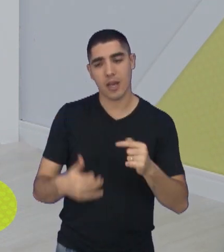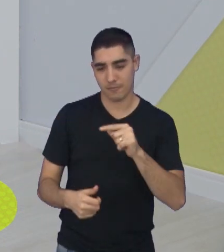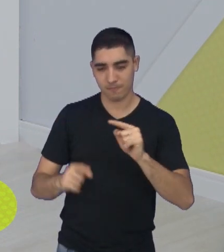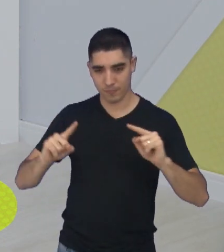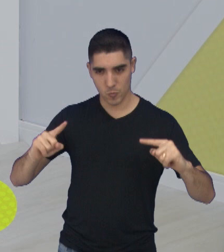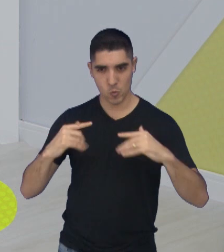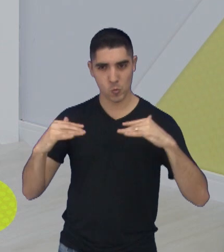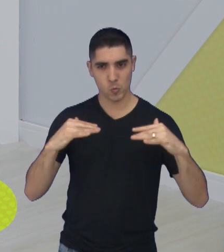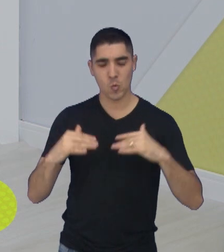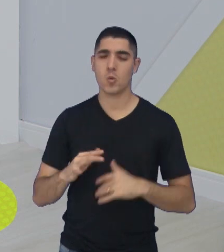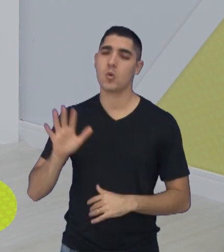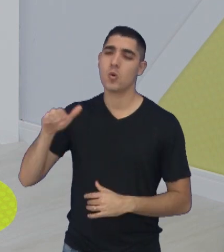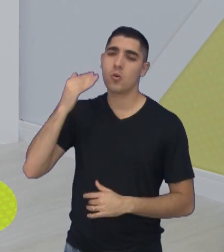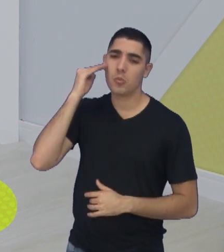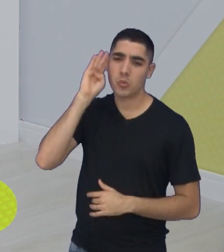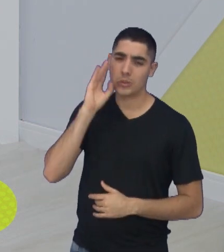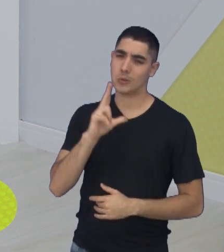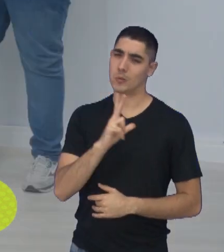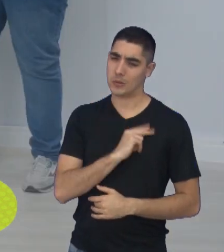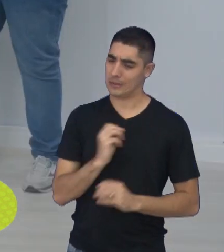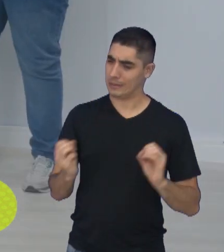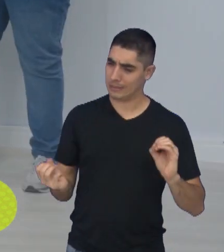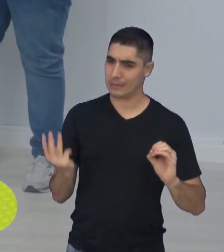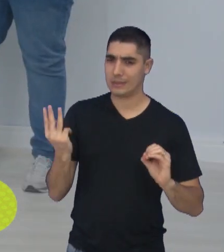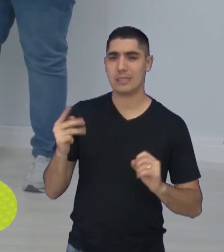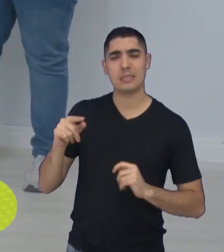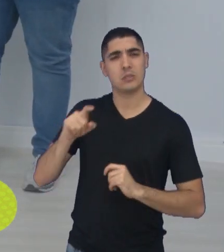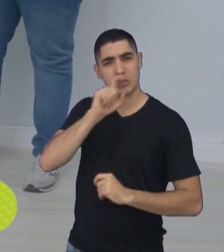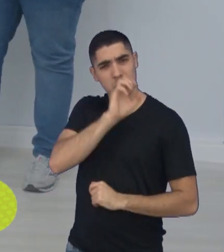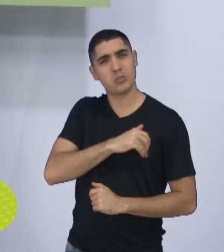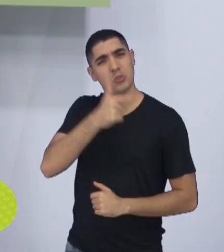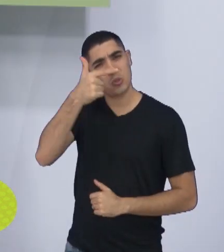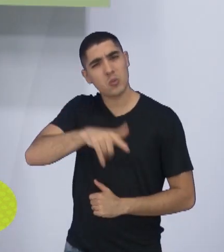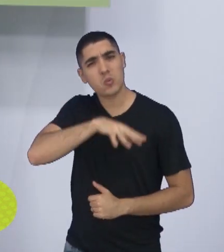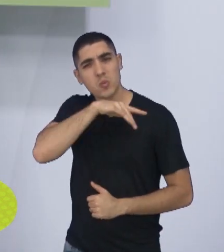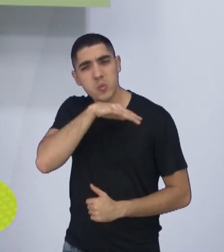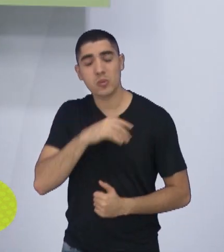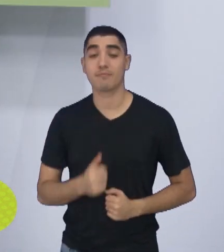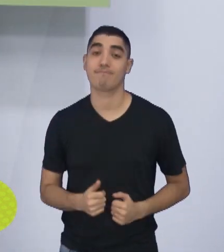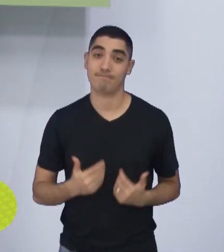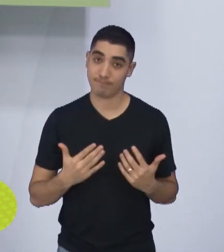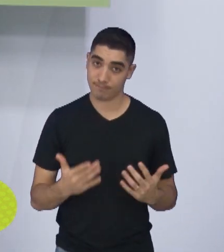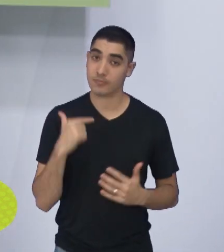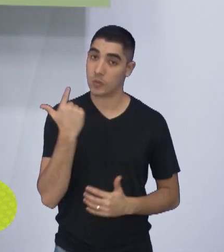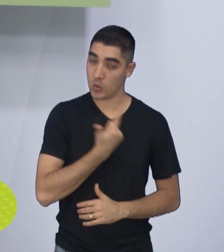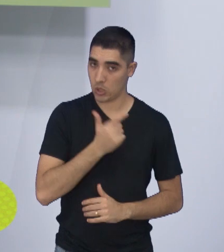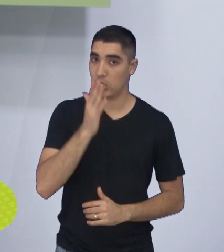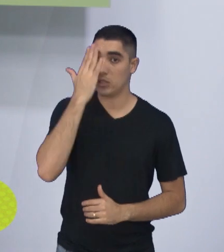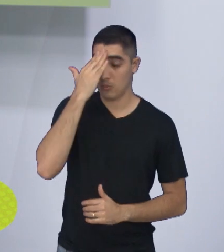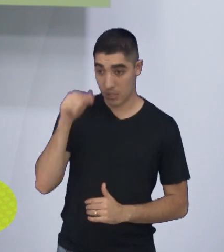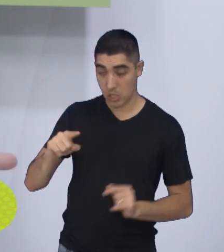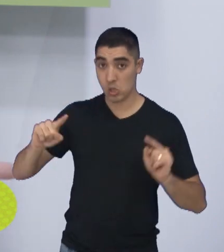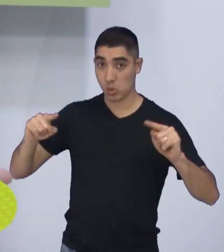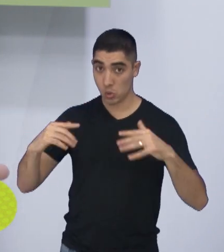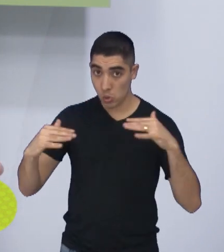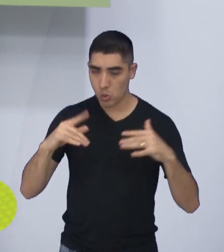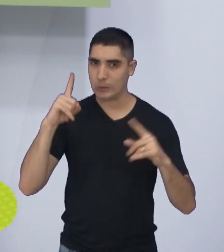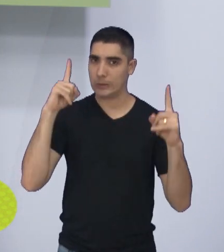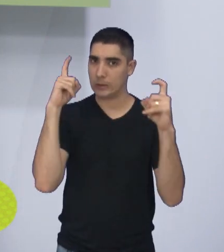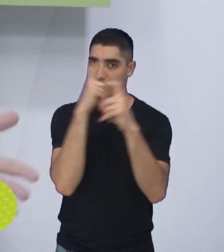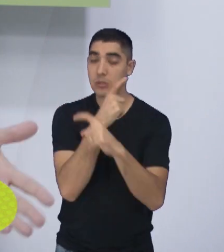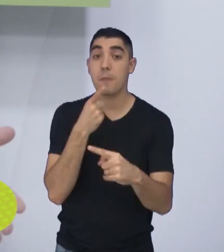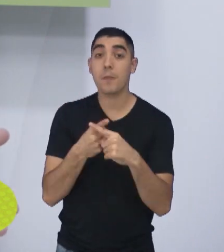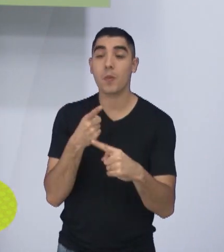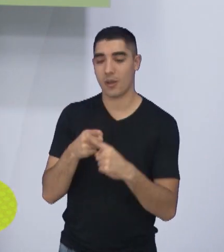o Bruno. Bruno, 3 a 0, São José de novo se apresentou mal. É, a gente sabia que ia ser um jogo complicado, né? Tendo em vista que o